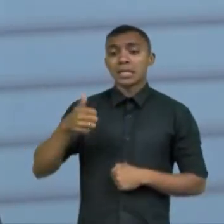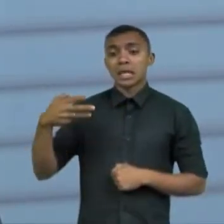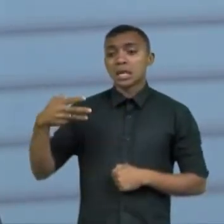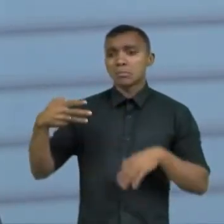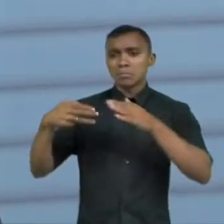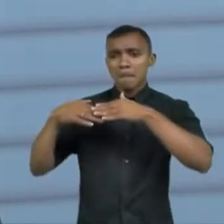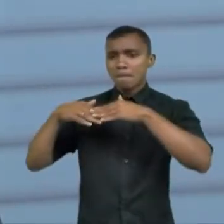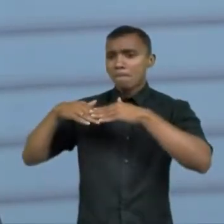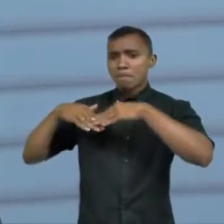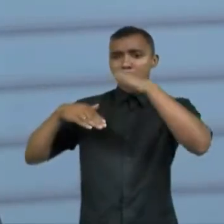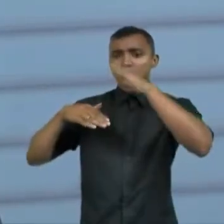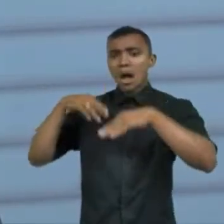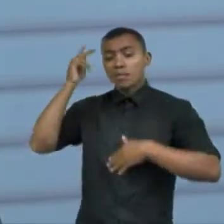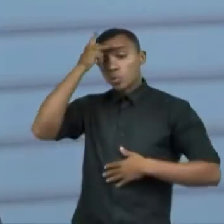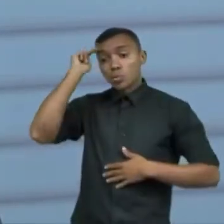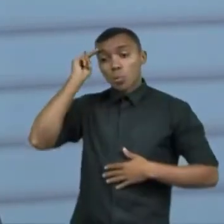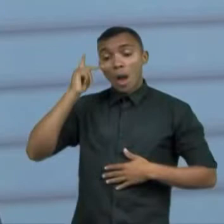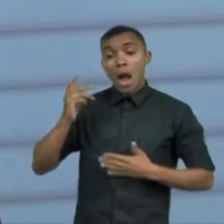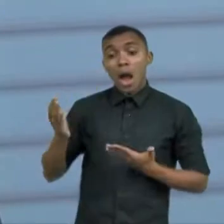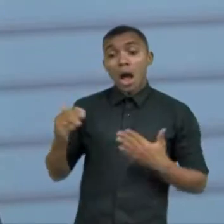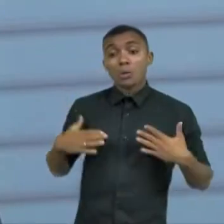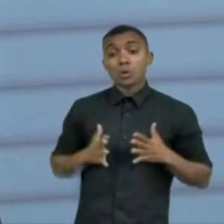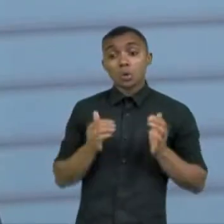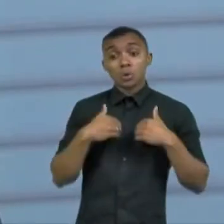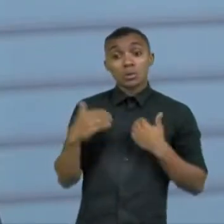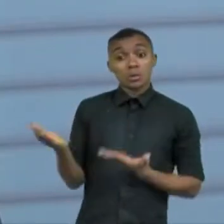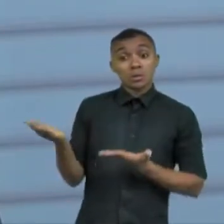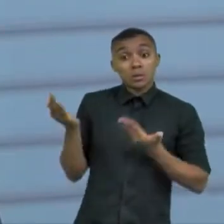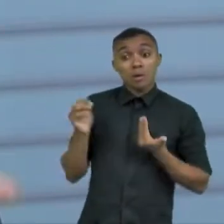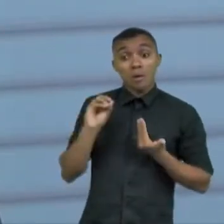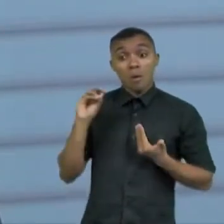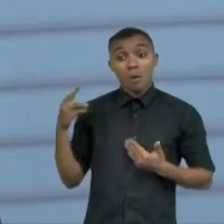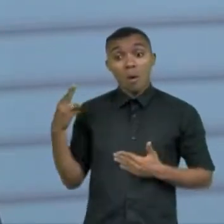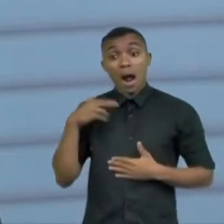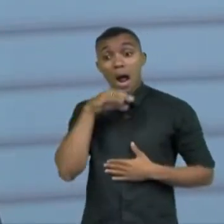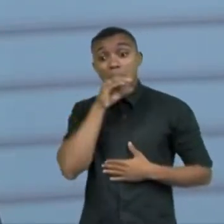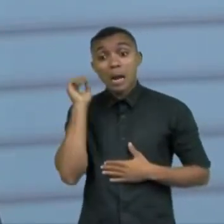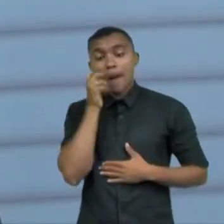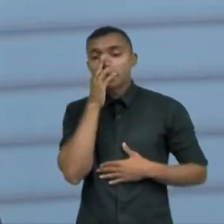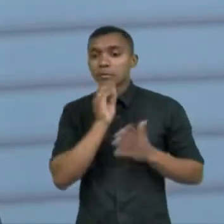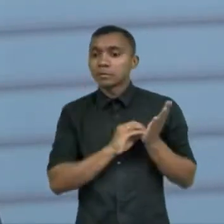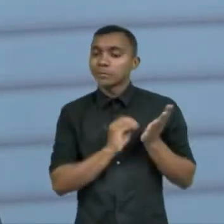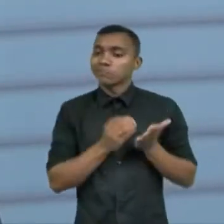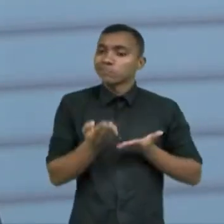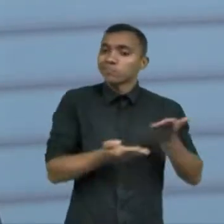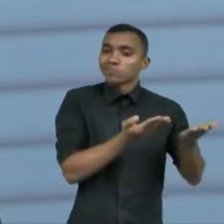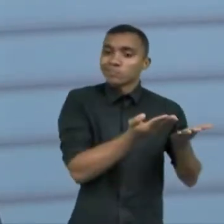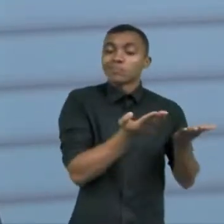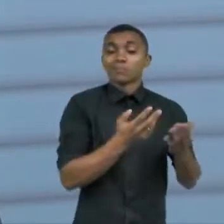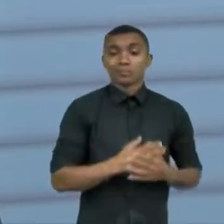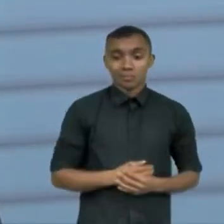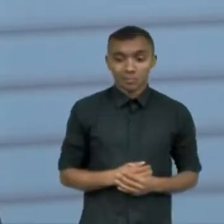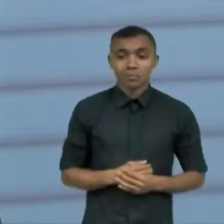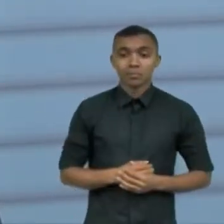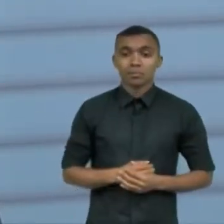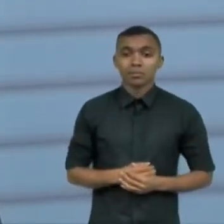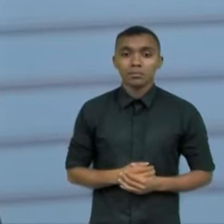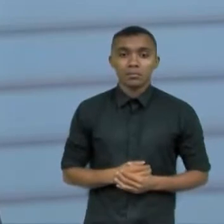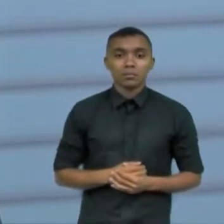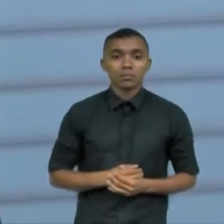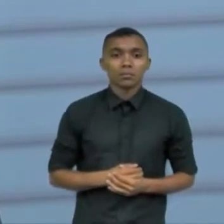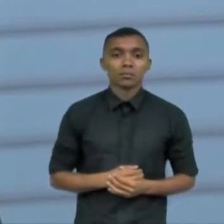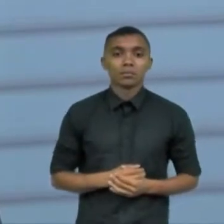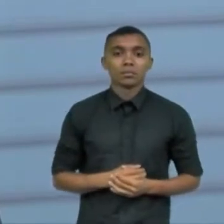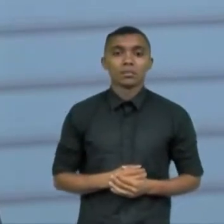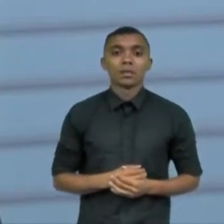o autista adolescente adulto jovem adulto jovem fica sem acompanhamento é uma das coisas